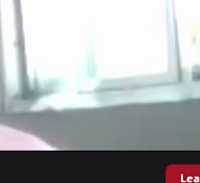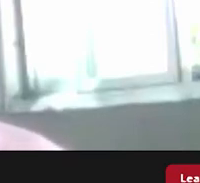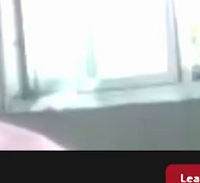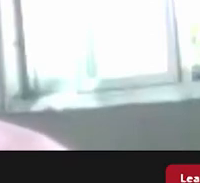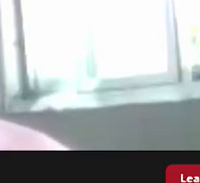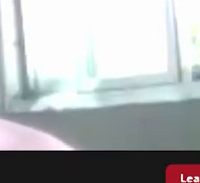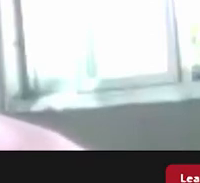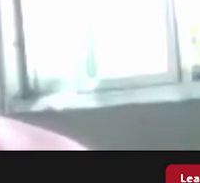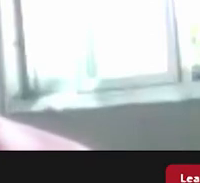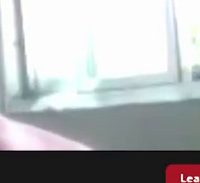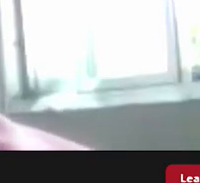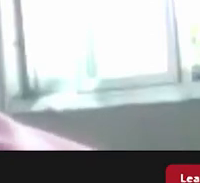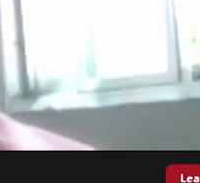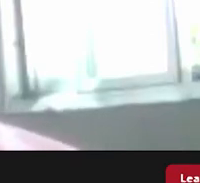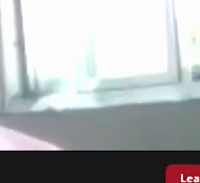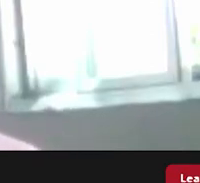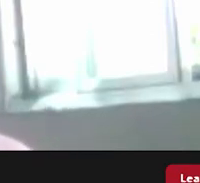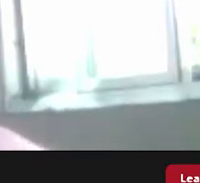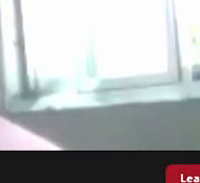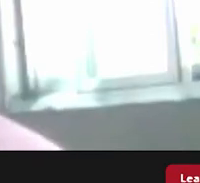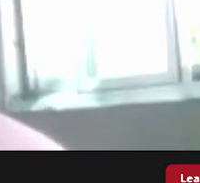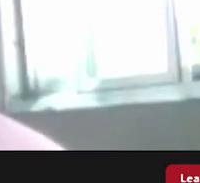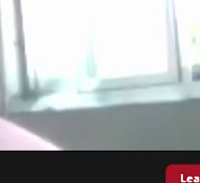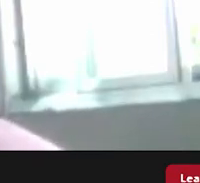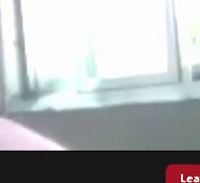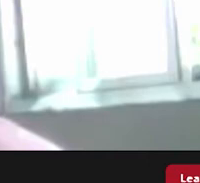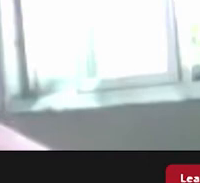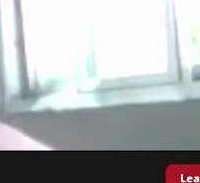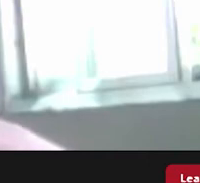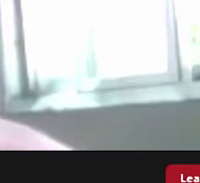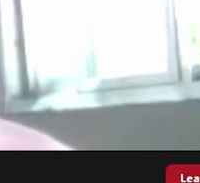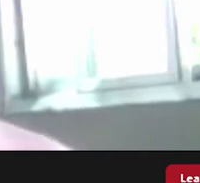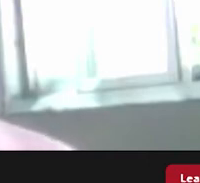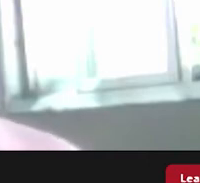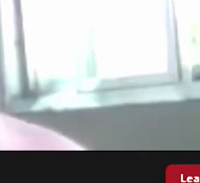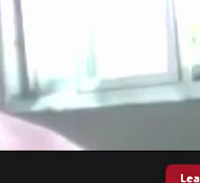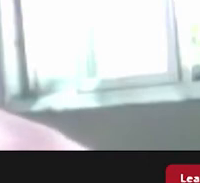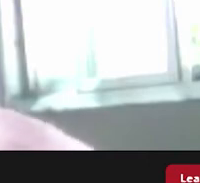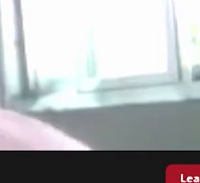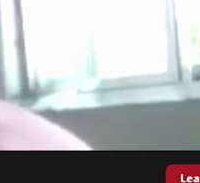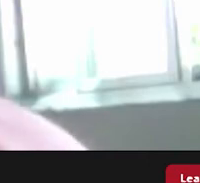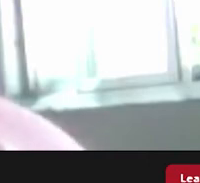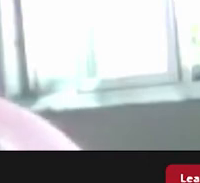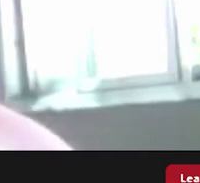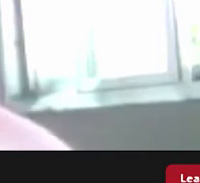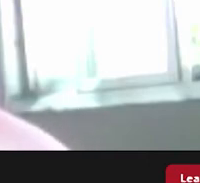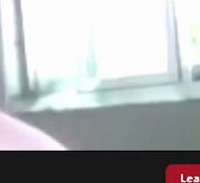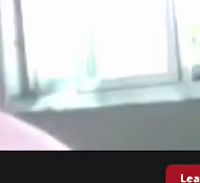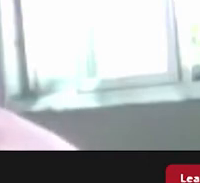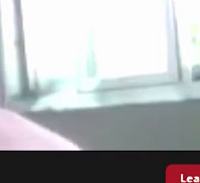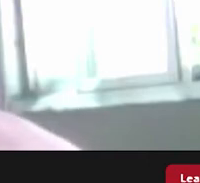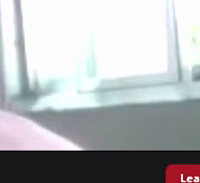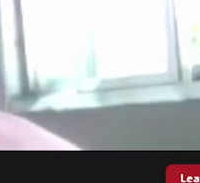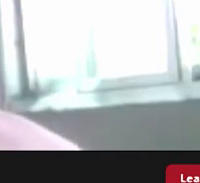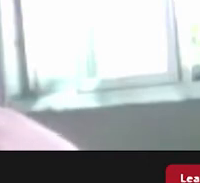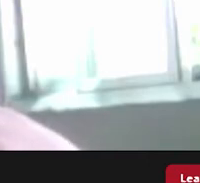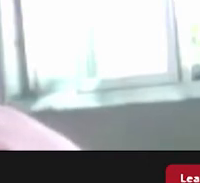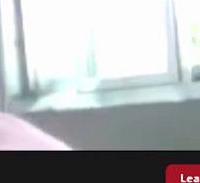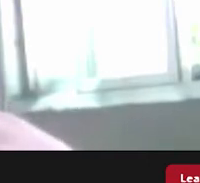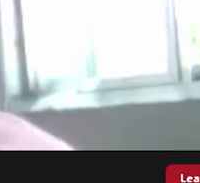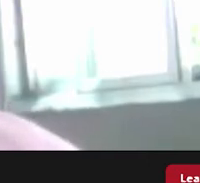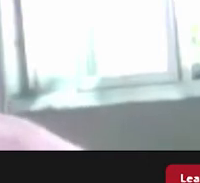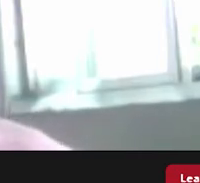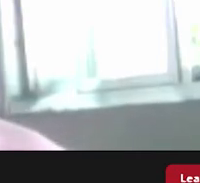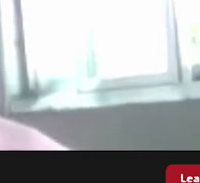moradora da área da glória e também como museóloga historiadora e falar também que